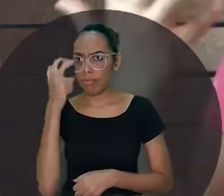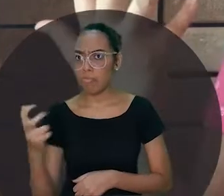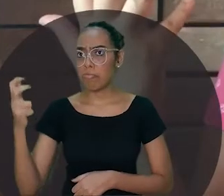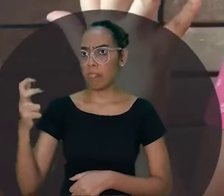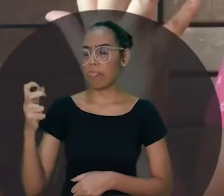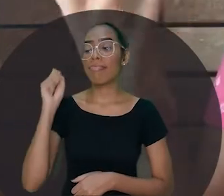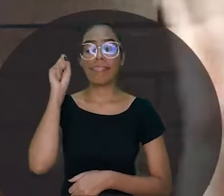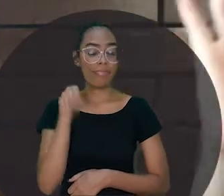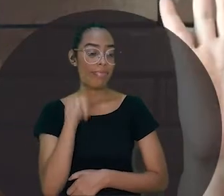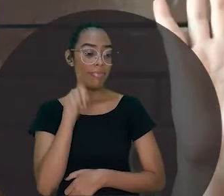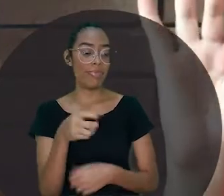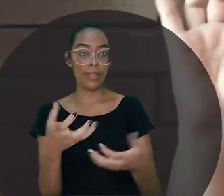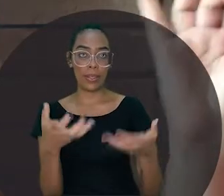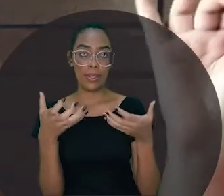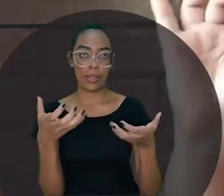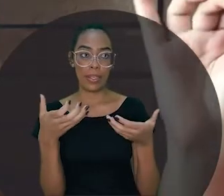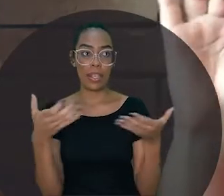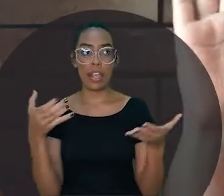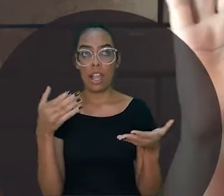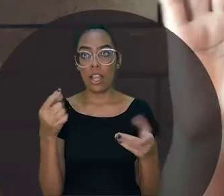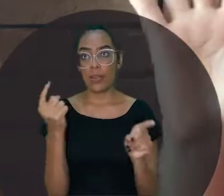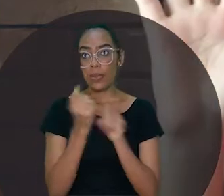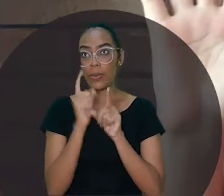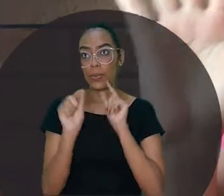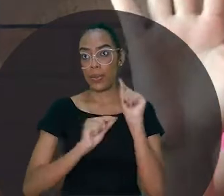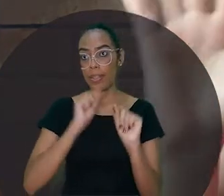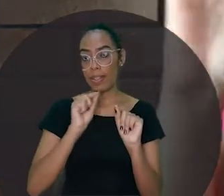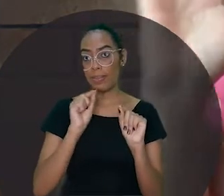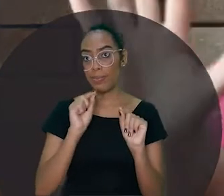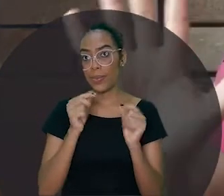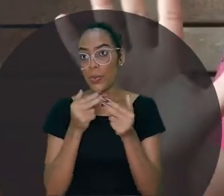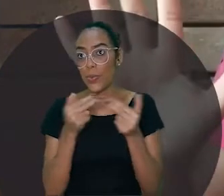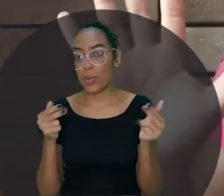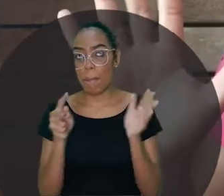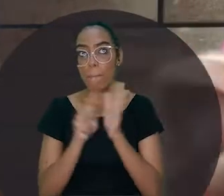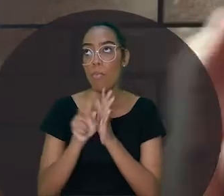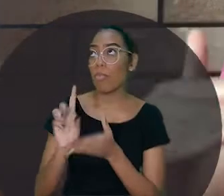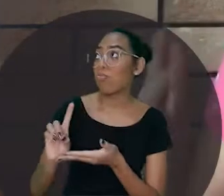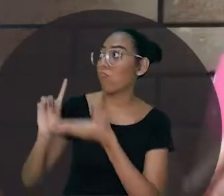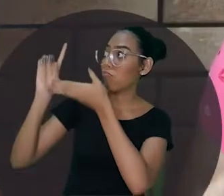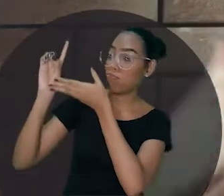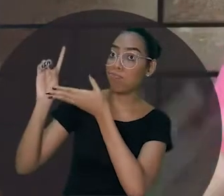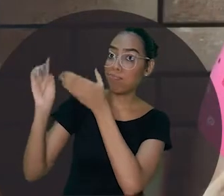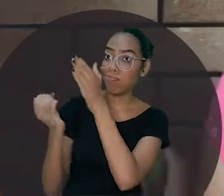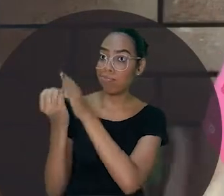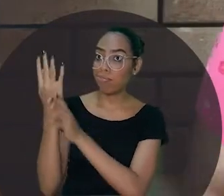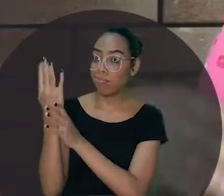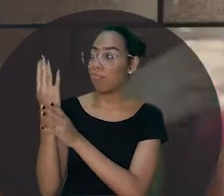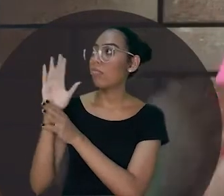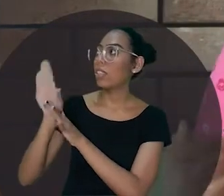sabido. Sim, queria pedir sabedoria ao criador. Então, ele se